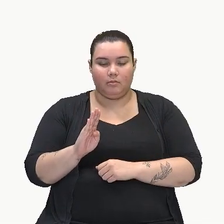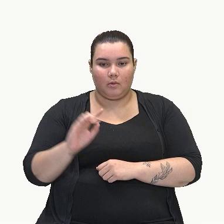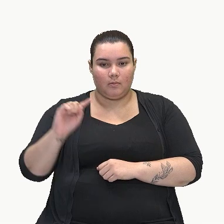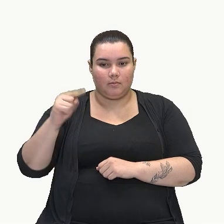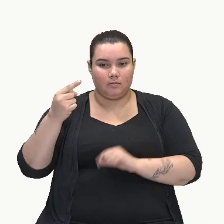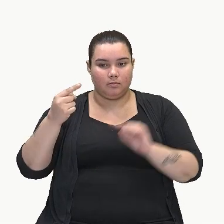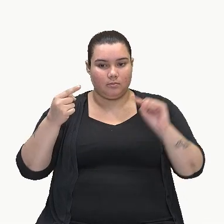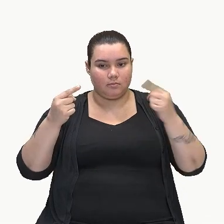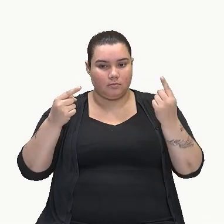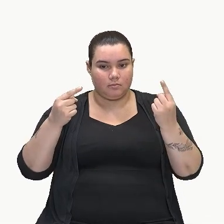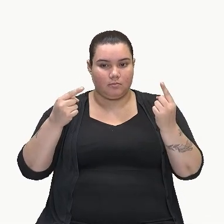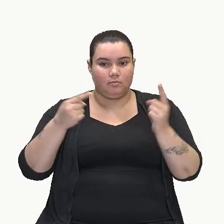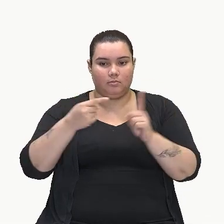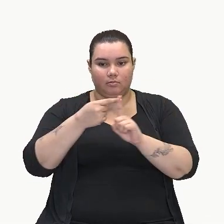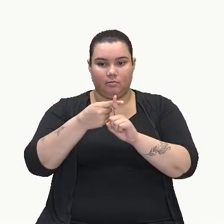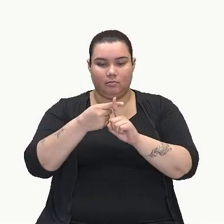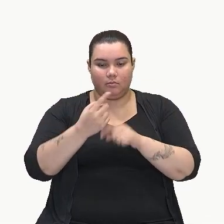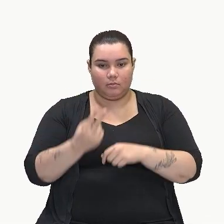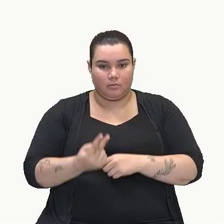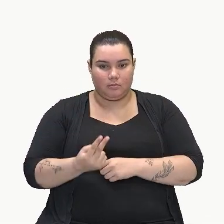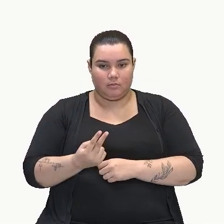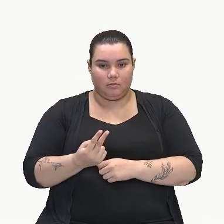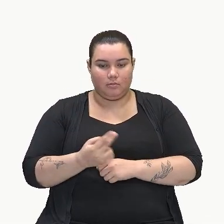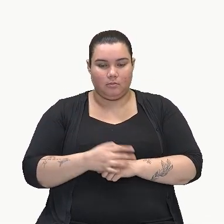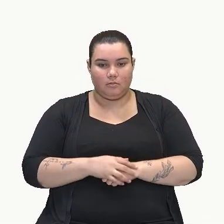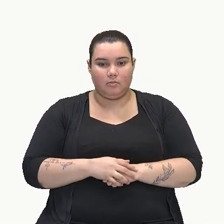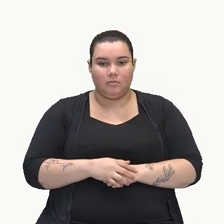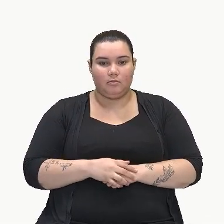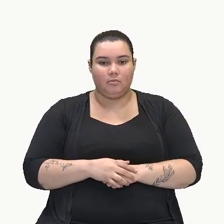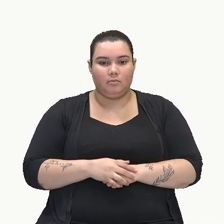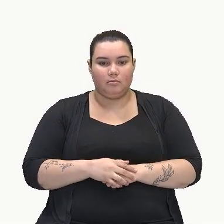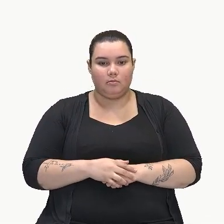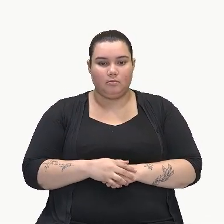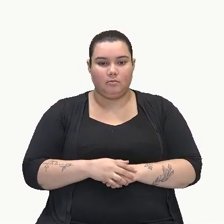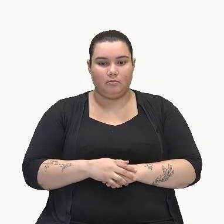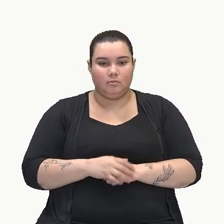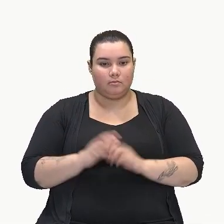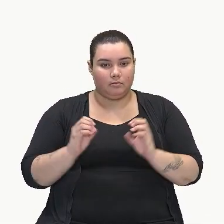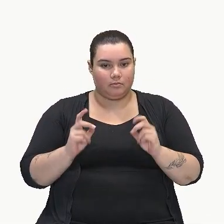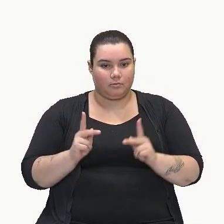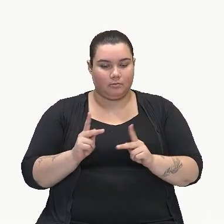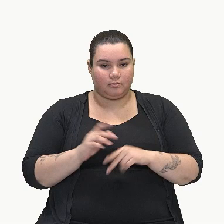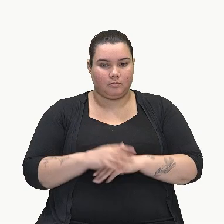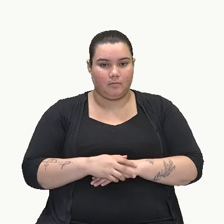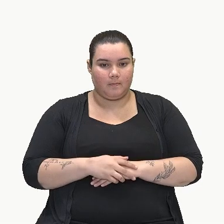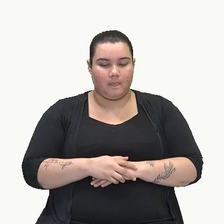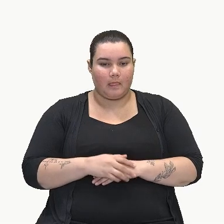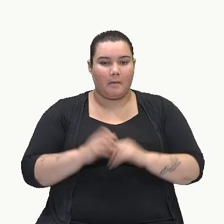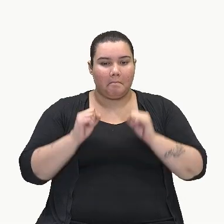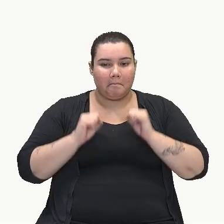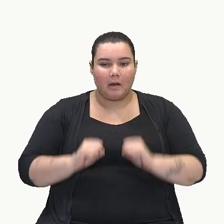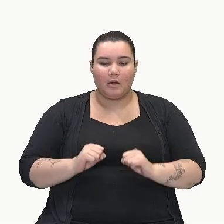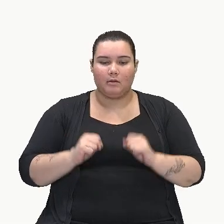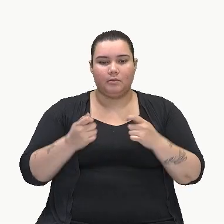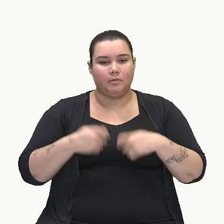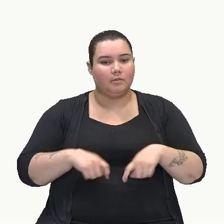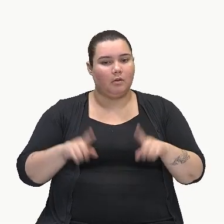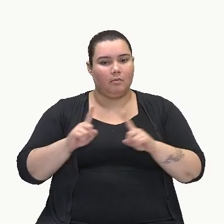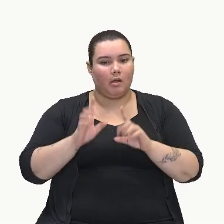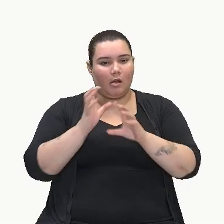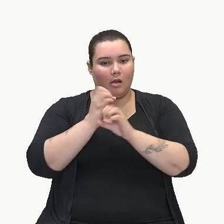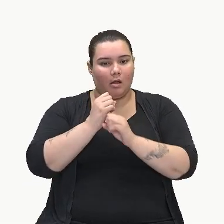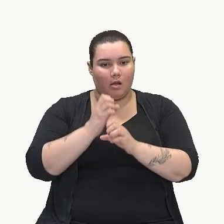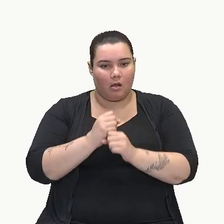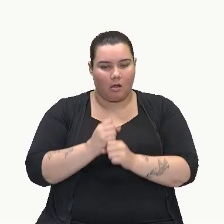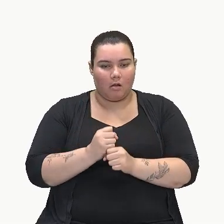expoentes, que é 1, 1 mais 1, 2. Ok? Não tenham pressa de fazer o cálculo aí da